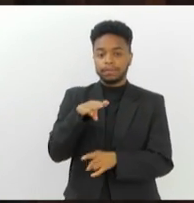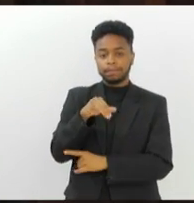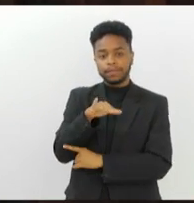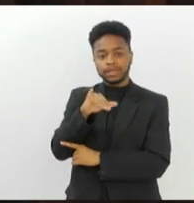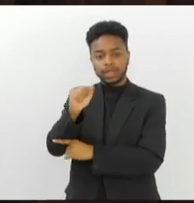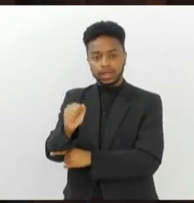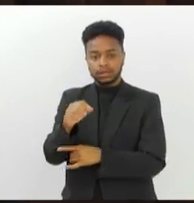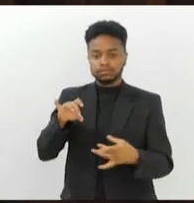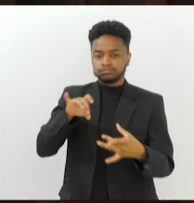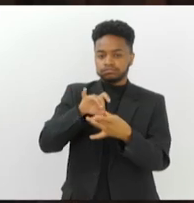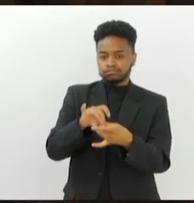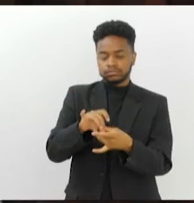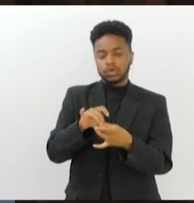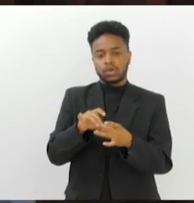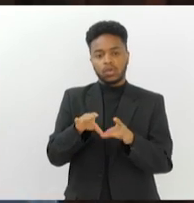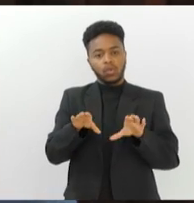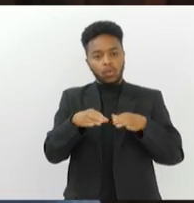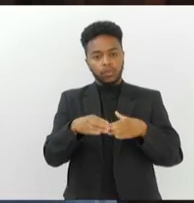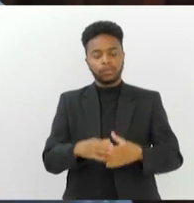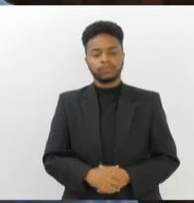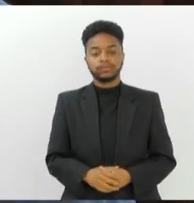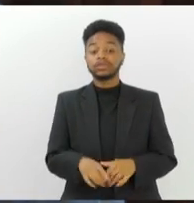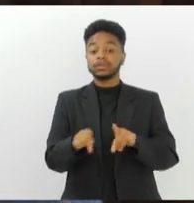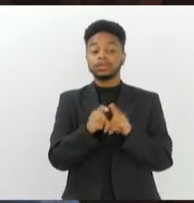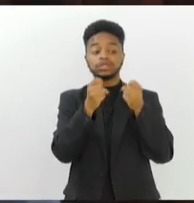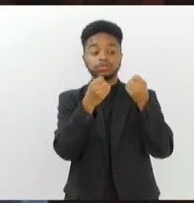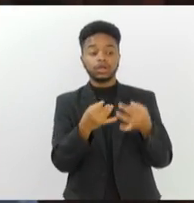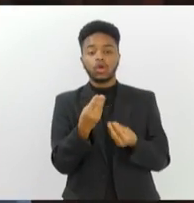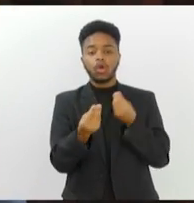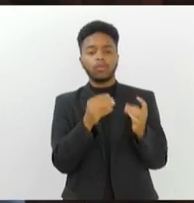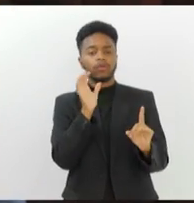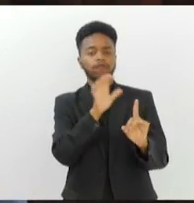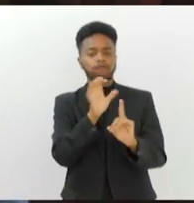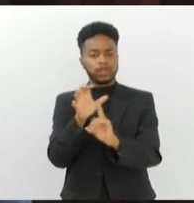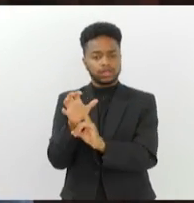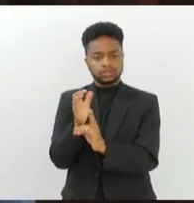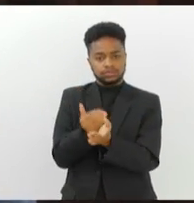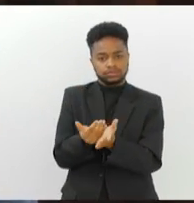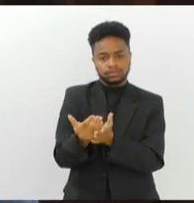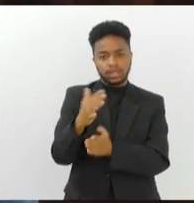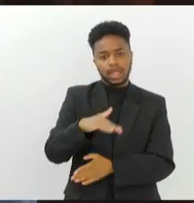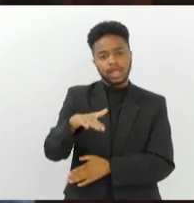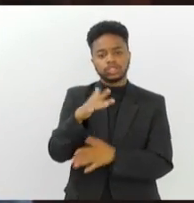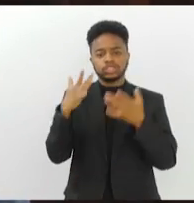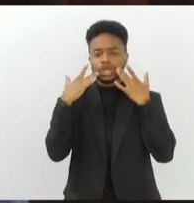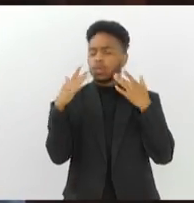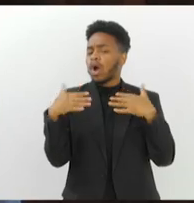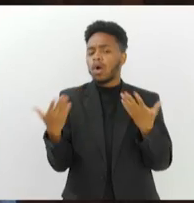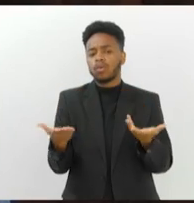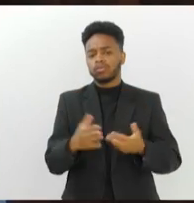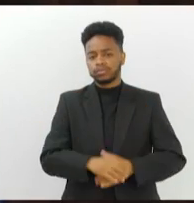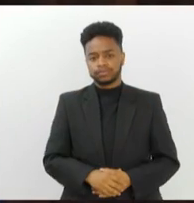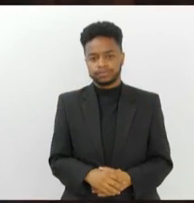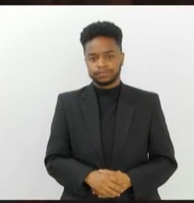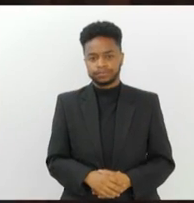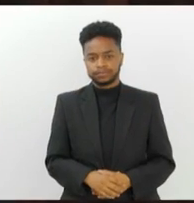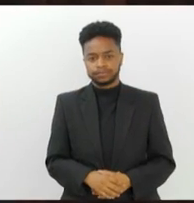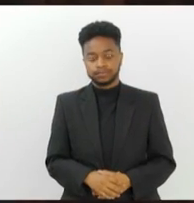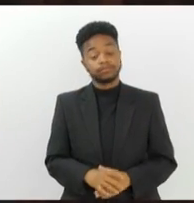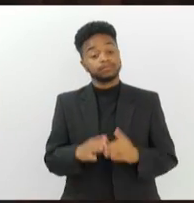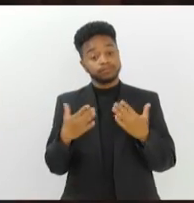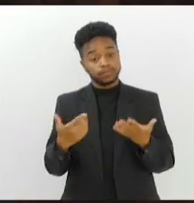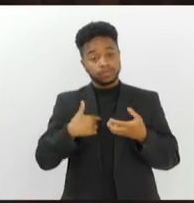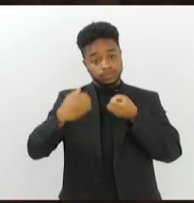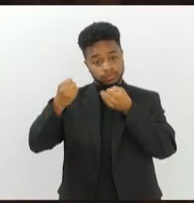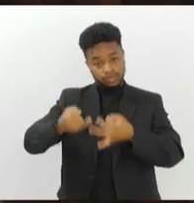linguagem da companhia. E Álvaro, falando um pouquinho também sobre suas influências, para começar no teatro e na mímica, quais foram essas influências? Olha, como eu falei, o